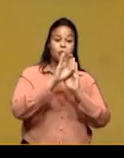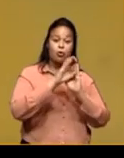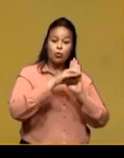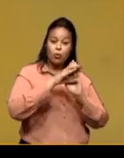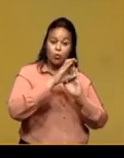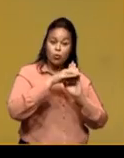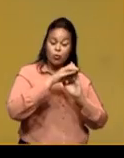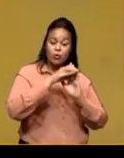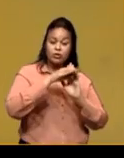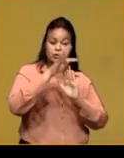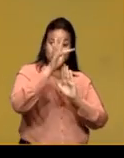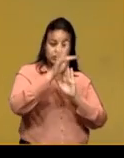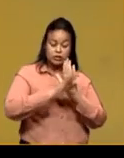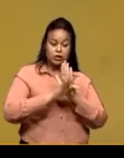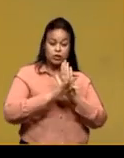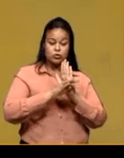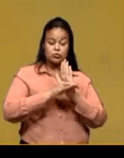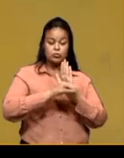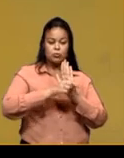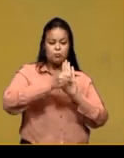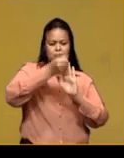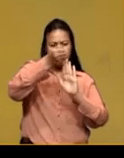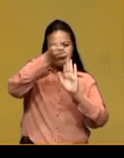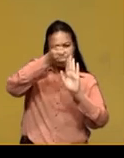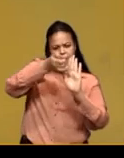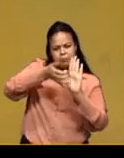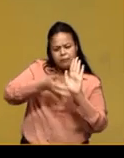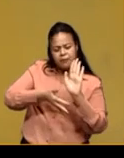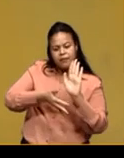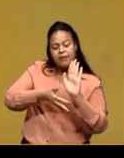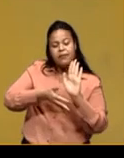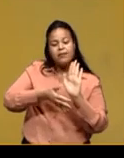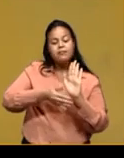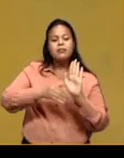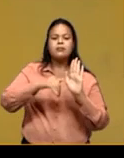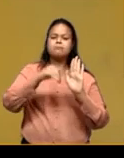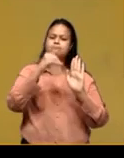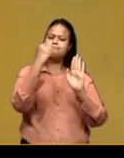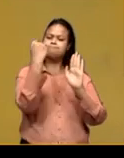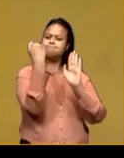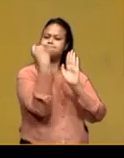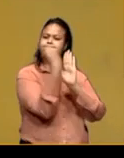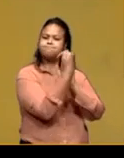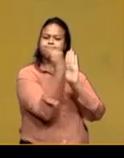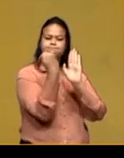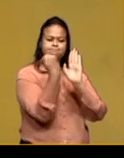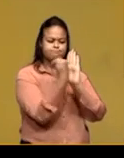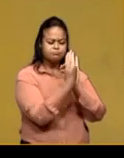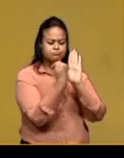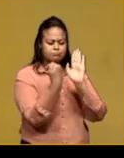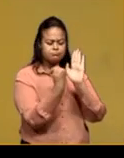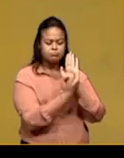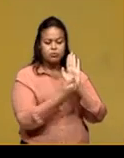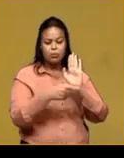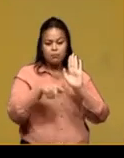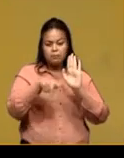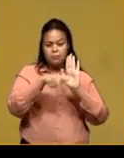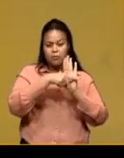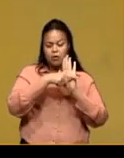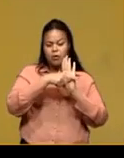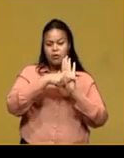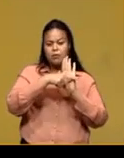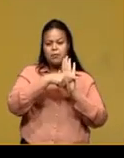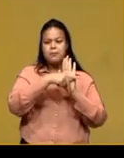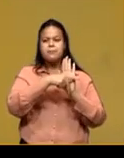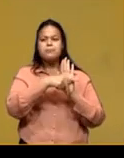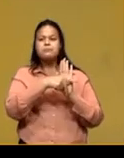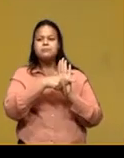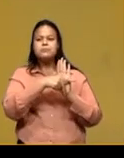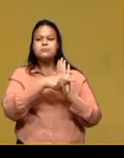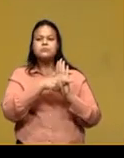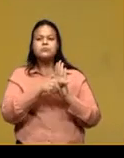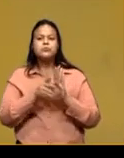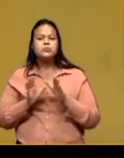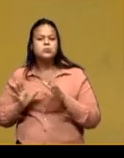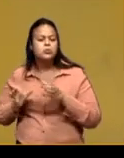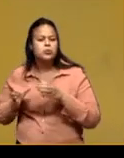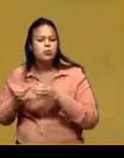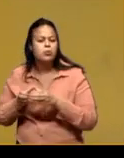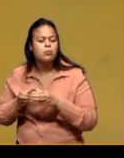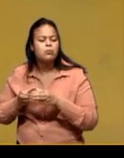Então, o texto descritivo, ele vai enumerar características próprias dos seres, coisas, cenários,